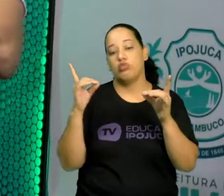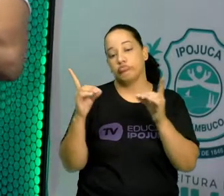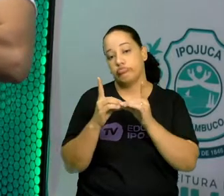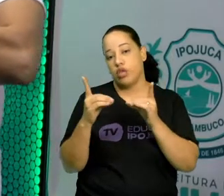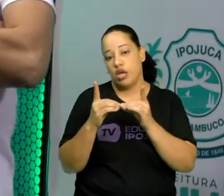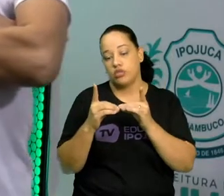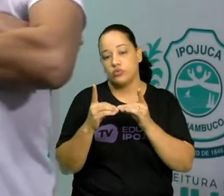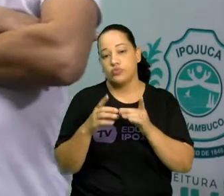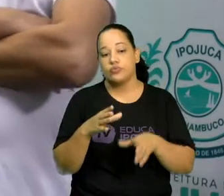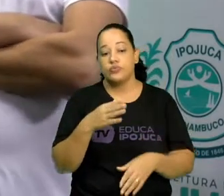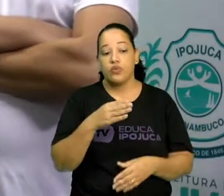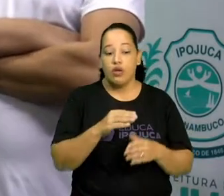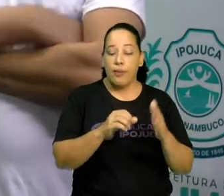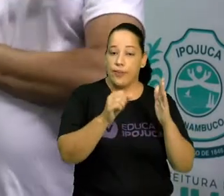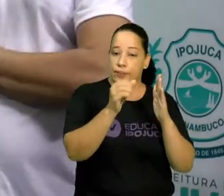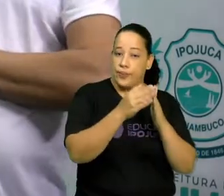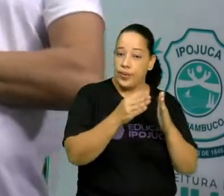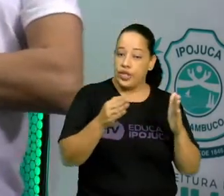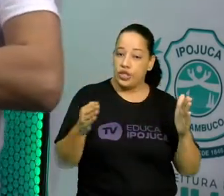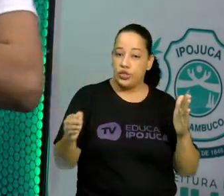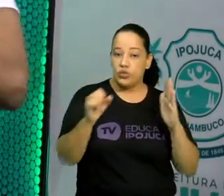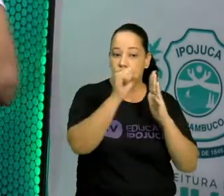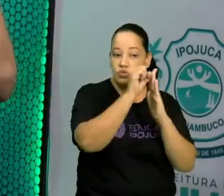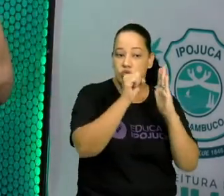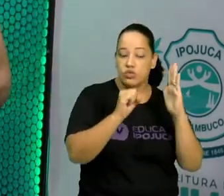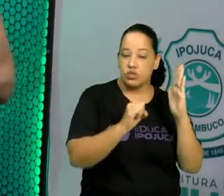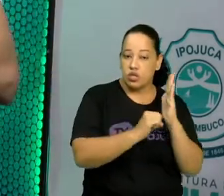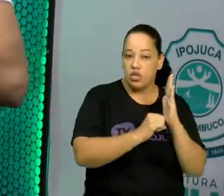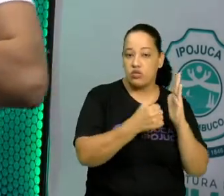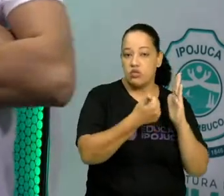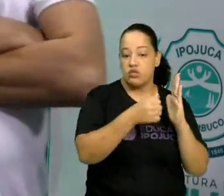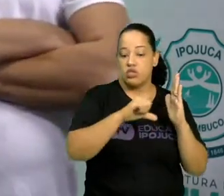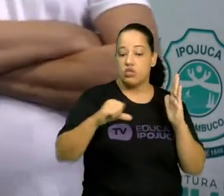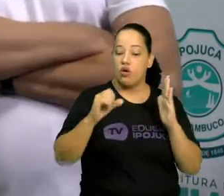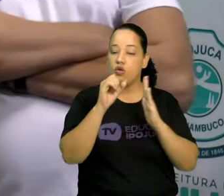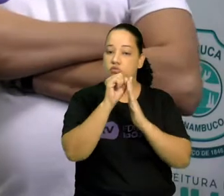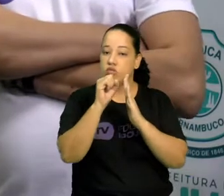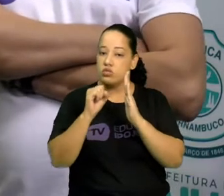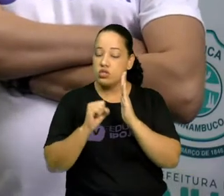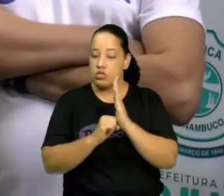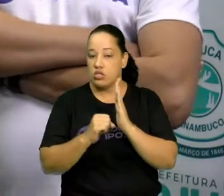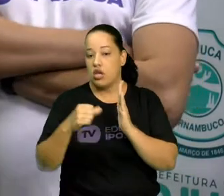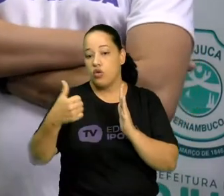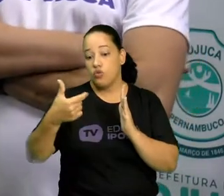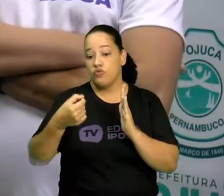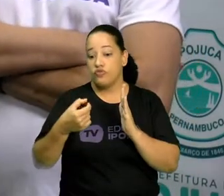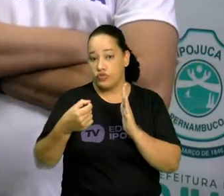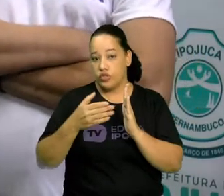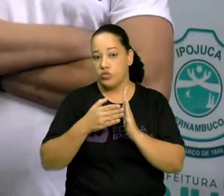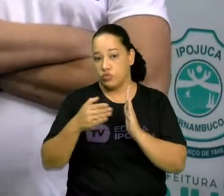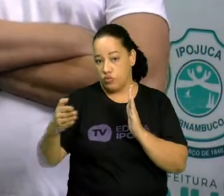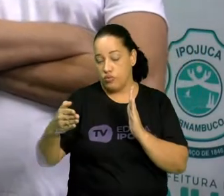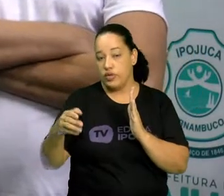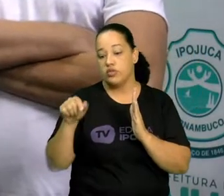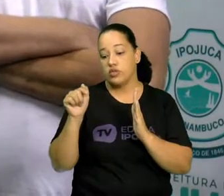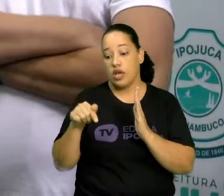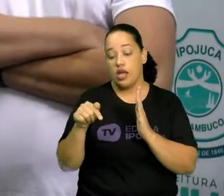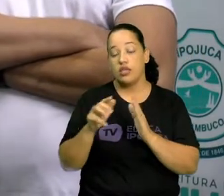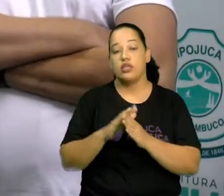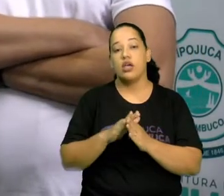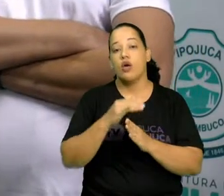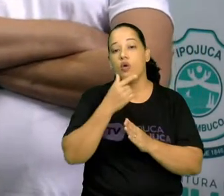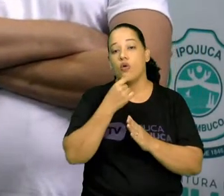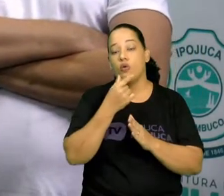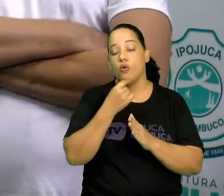do século XIX, entrando para o século XX, ele desenvolveu esse teatro e ele vai